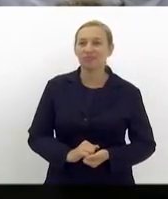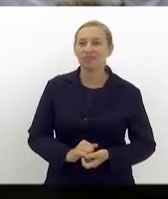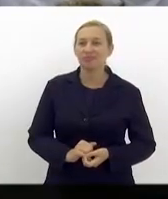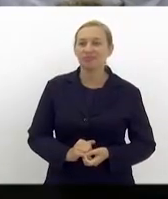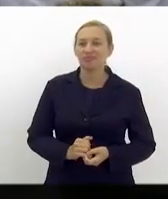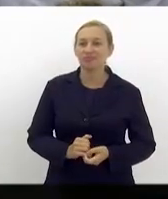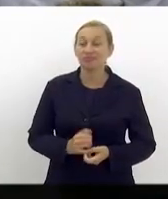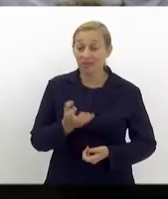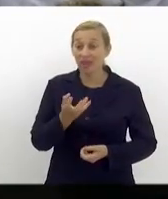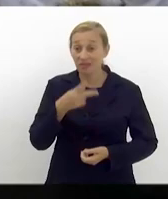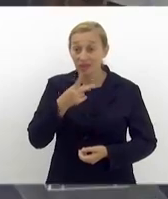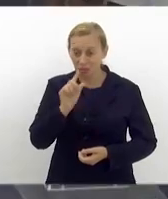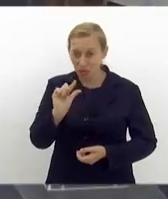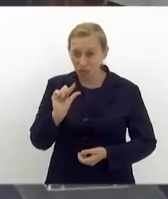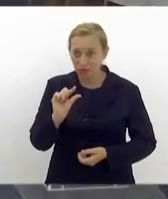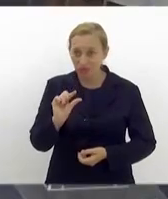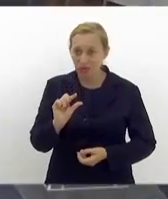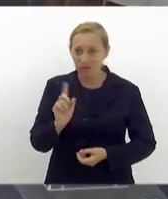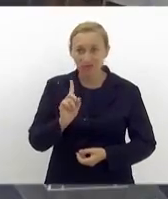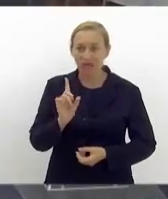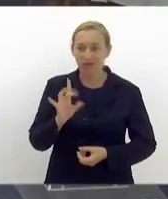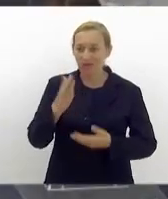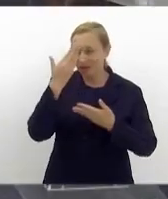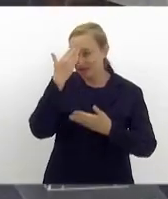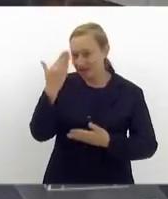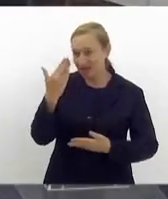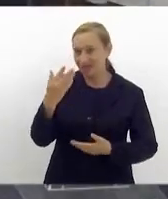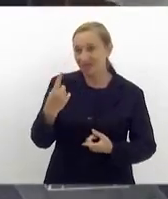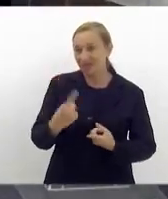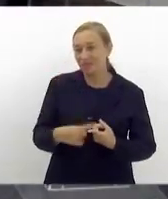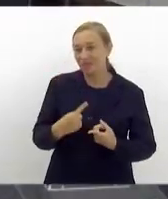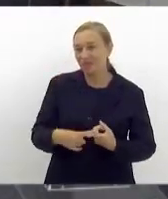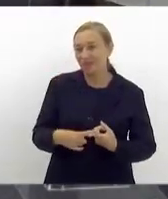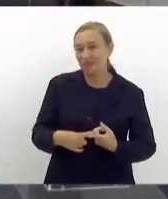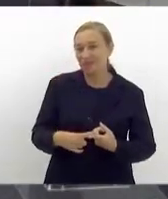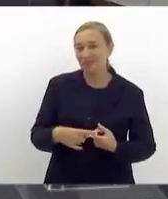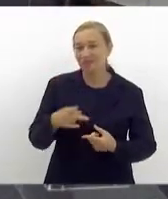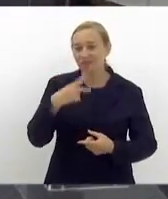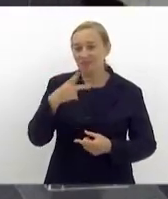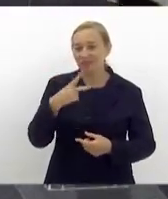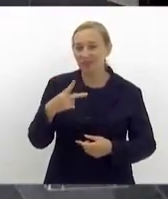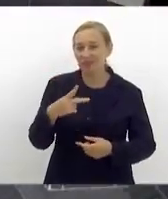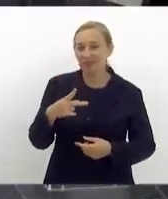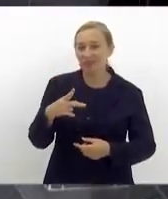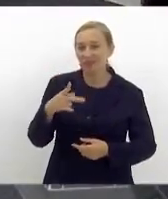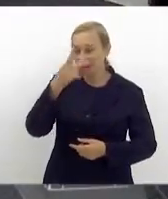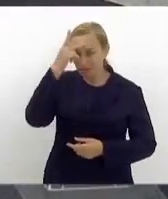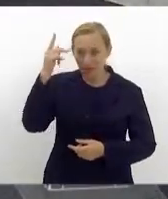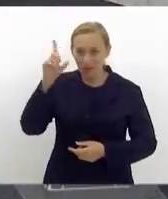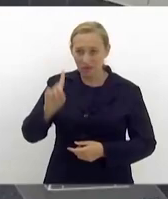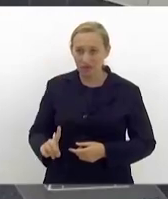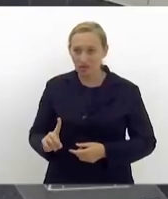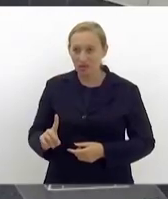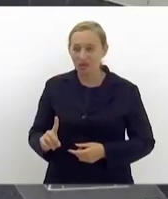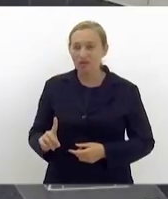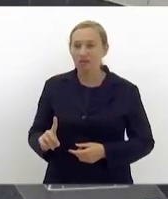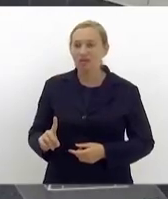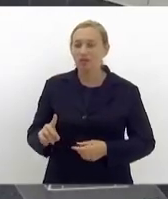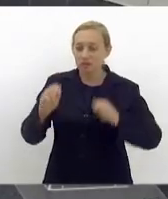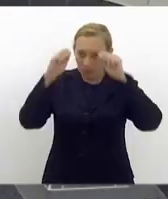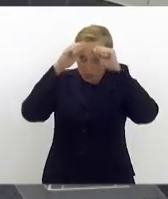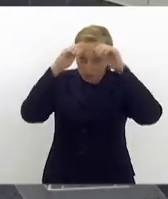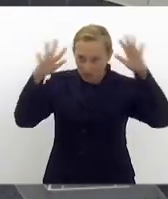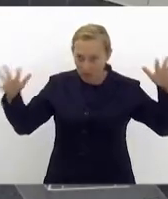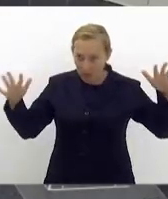Você quer falar um pouquinho? Não, eu só agradeço. porque, quando se fala de PCD, os autistas são colocados